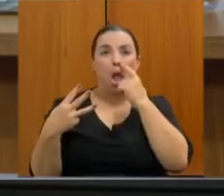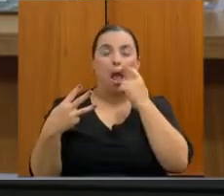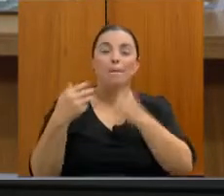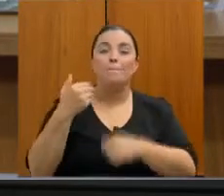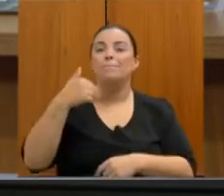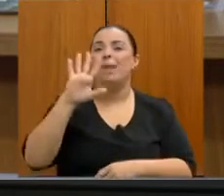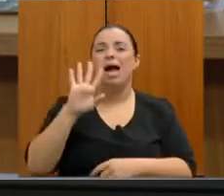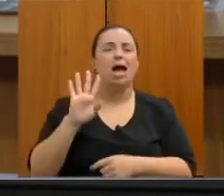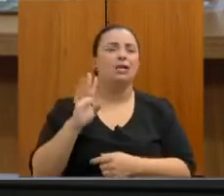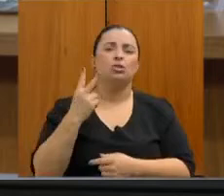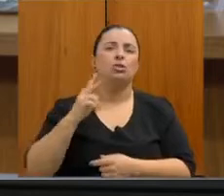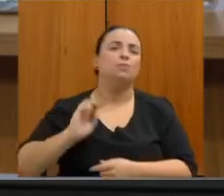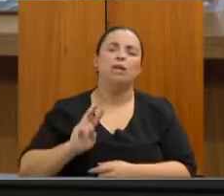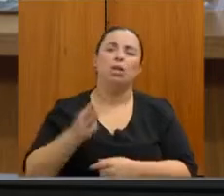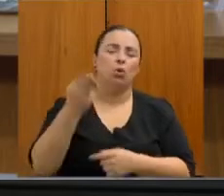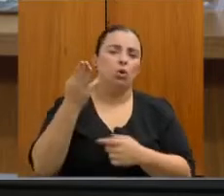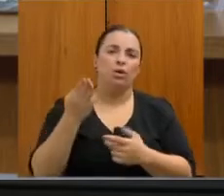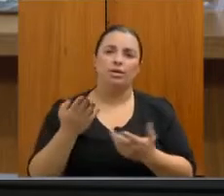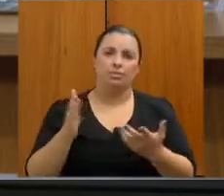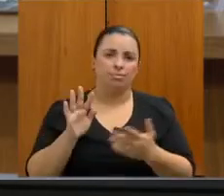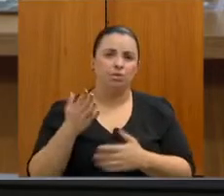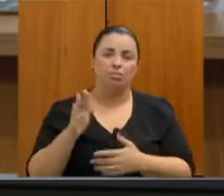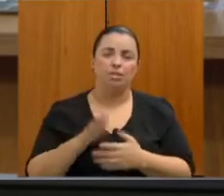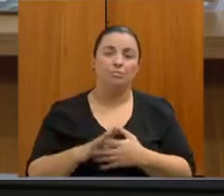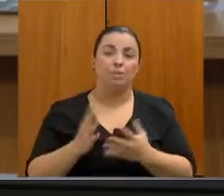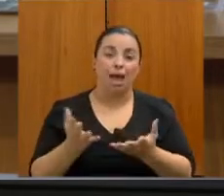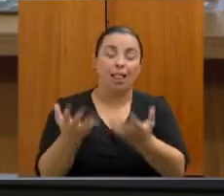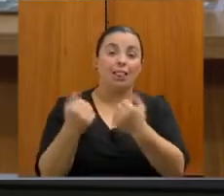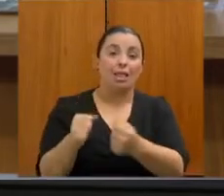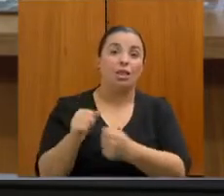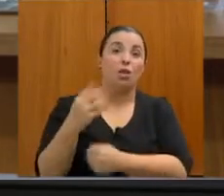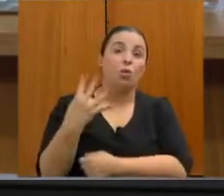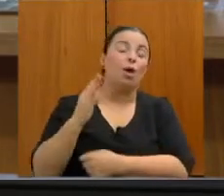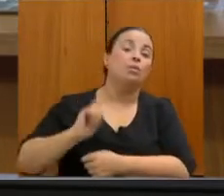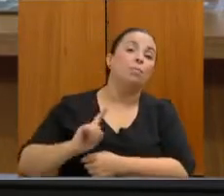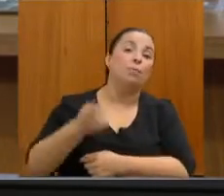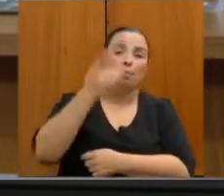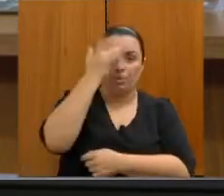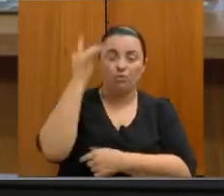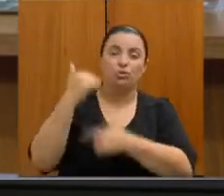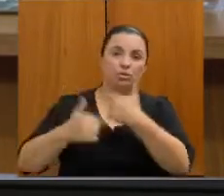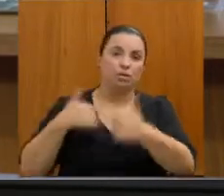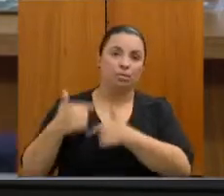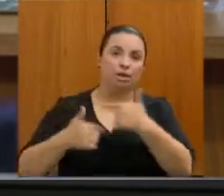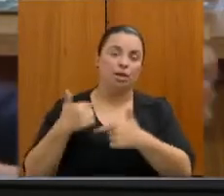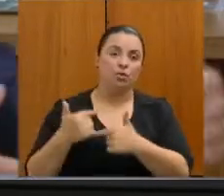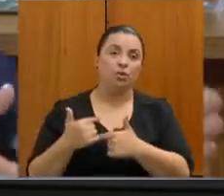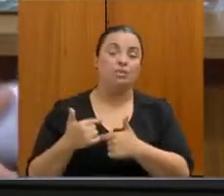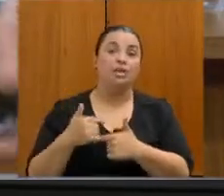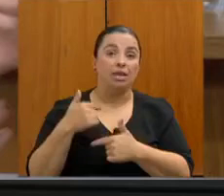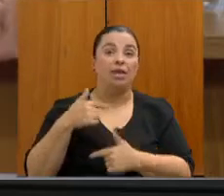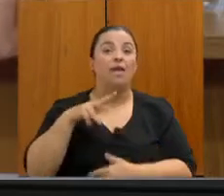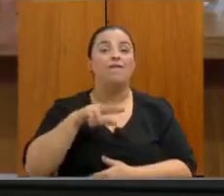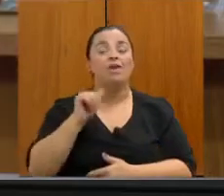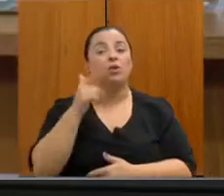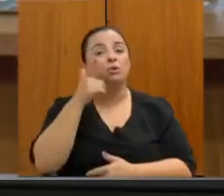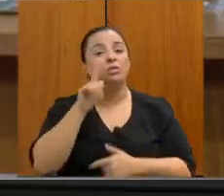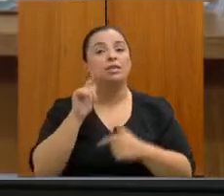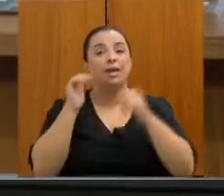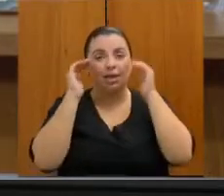atender o total de mais de 4 mil trabalhadores, e nesse caso a gente vai conseguir, inclusive, respeitar